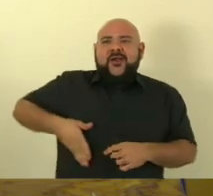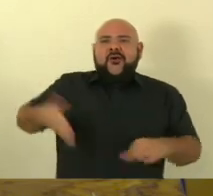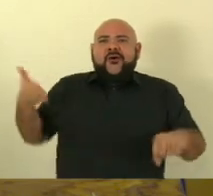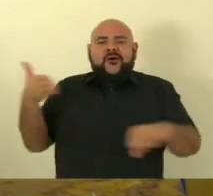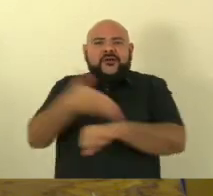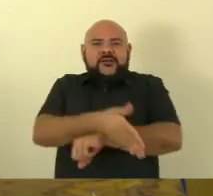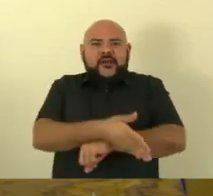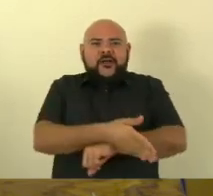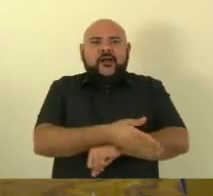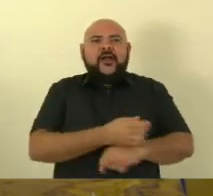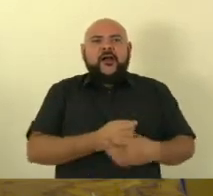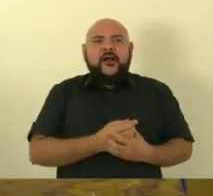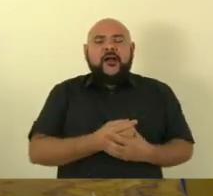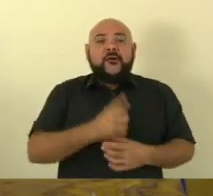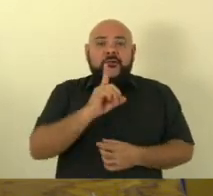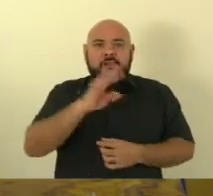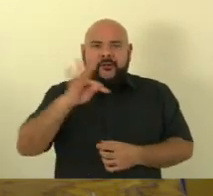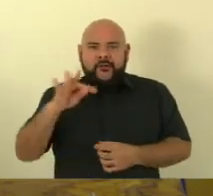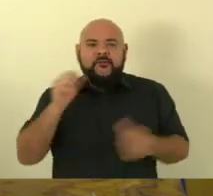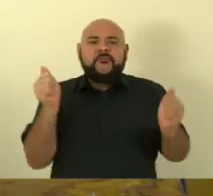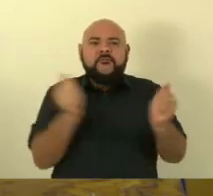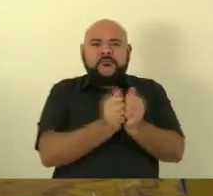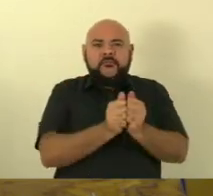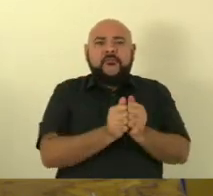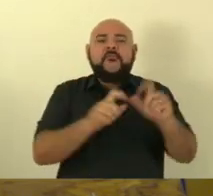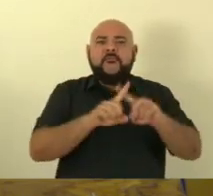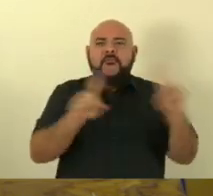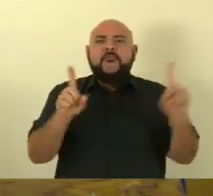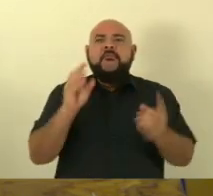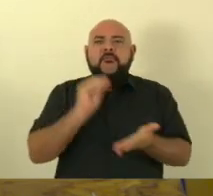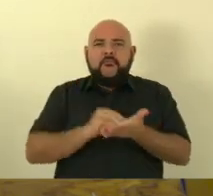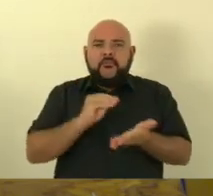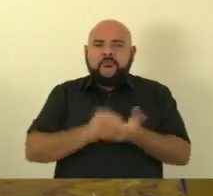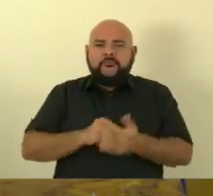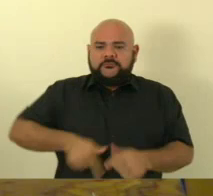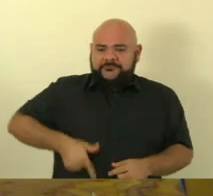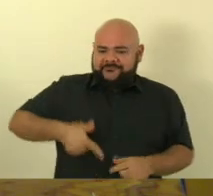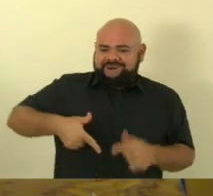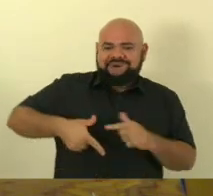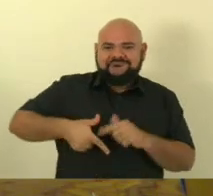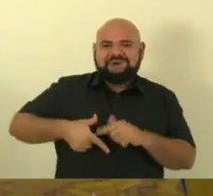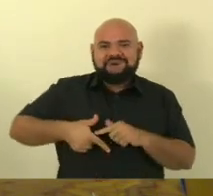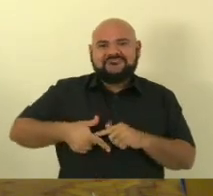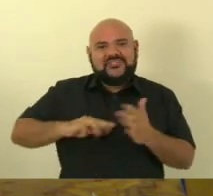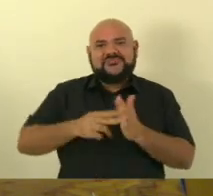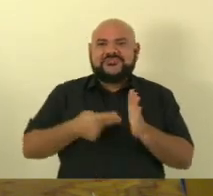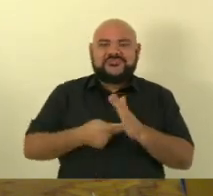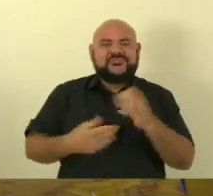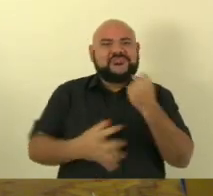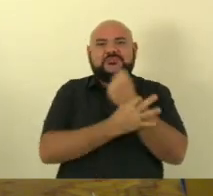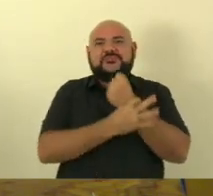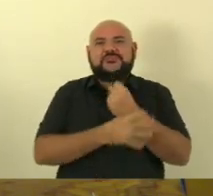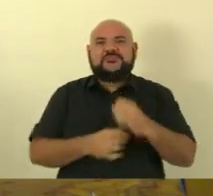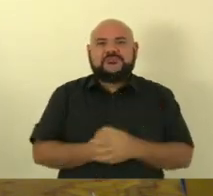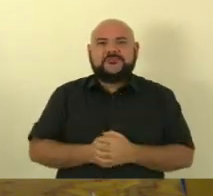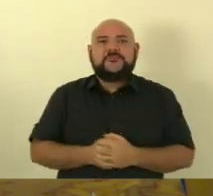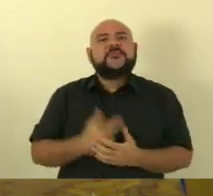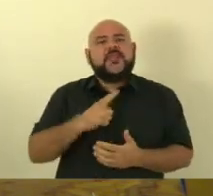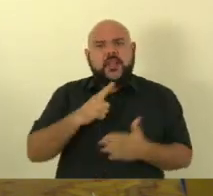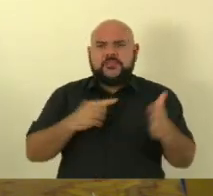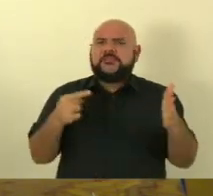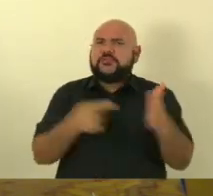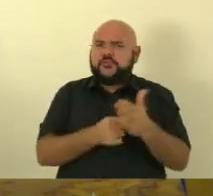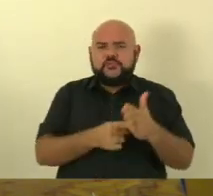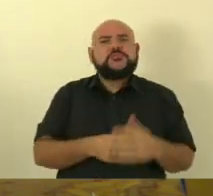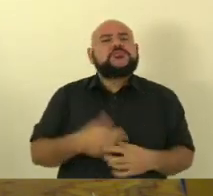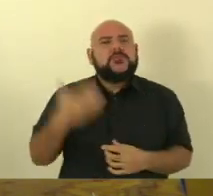já que isso expõe o nosso profissional de segurança a risco de vida nós tivemos casos aqui de denúncias comprovadas aqui inclusive